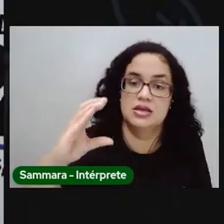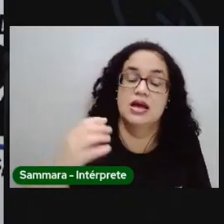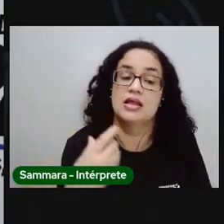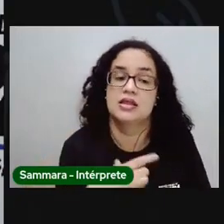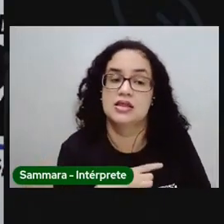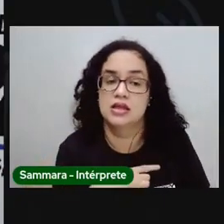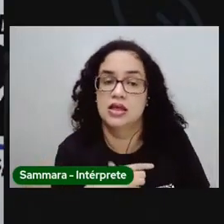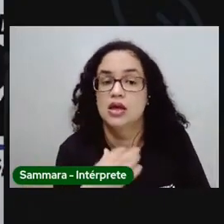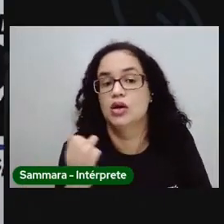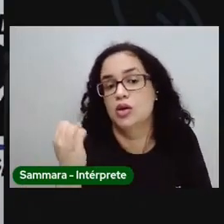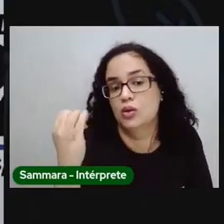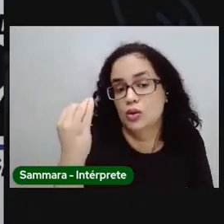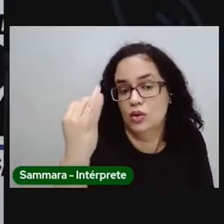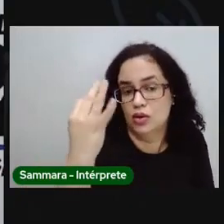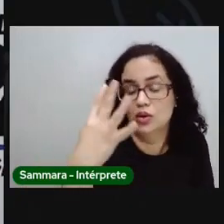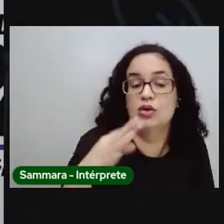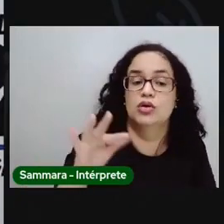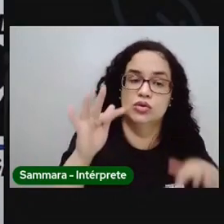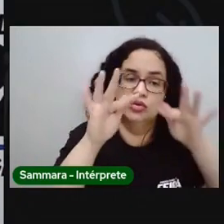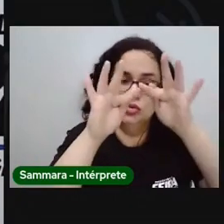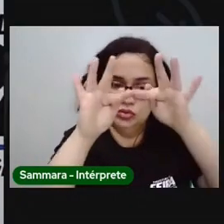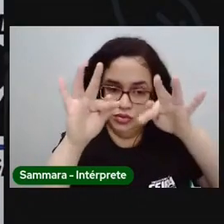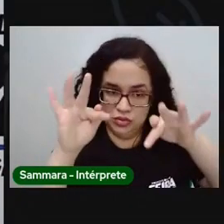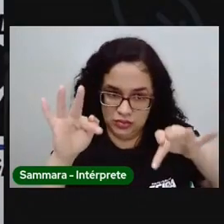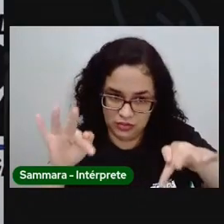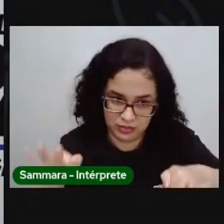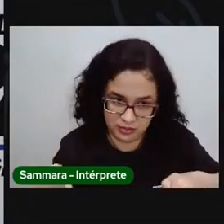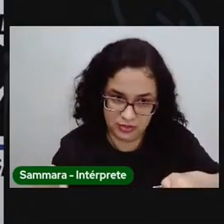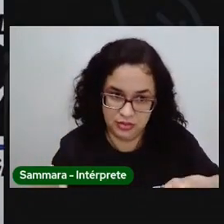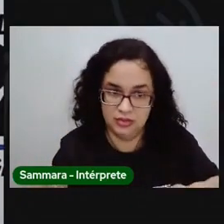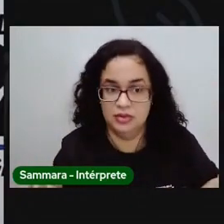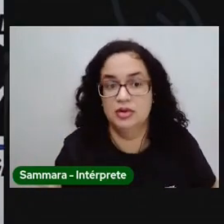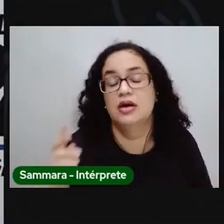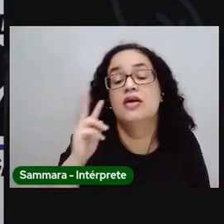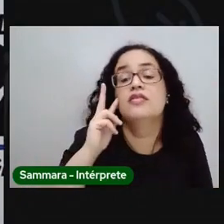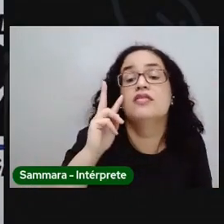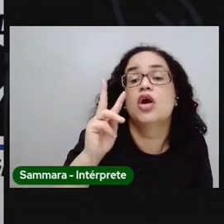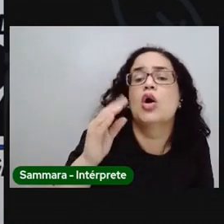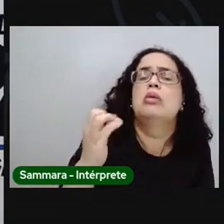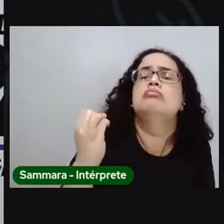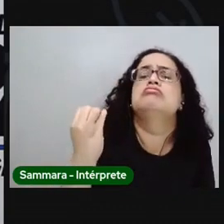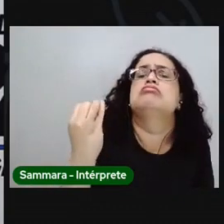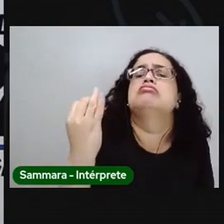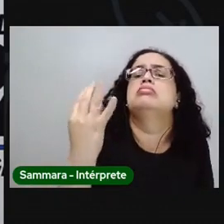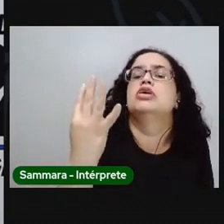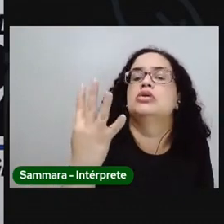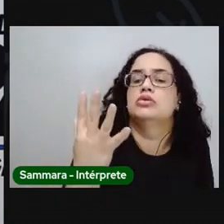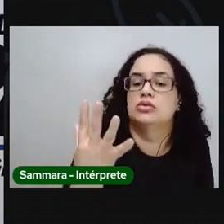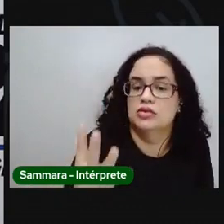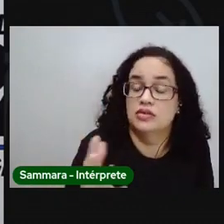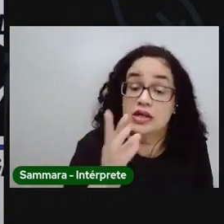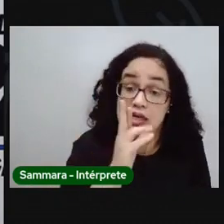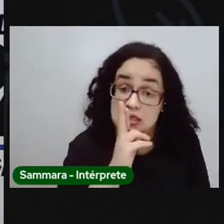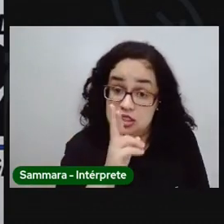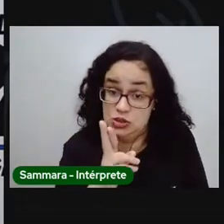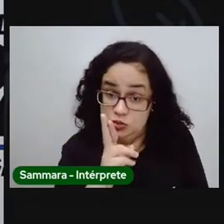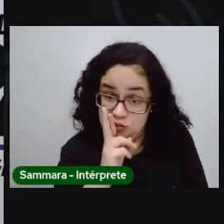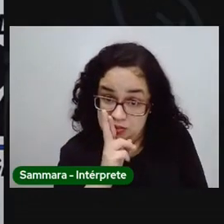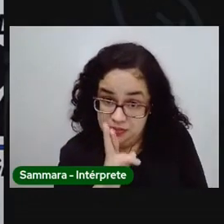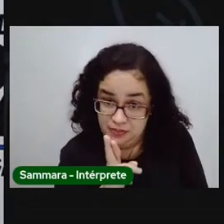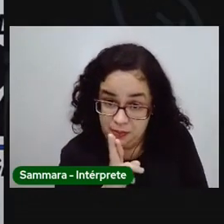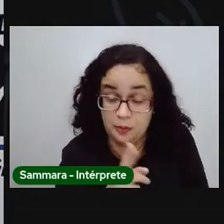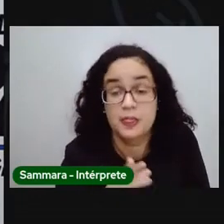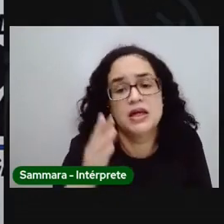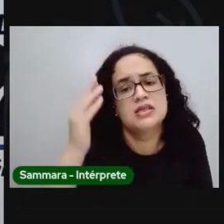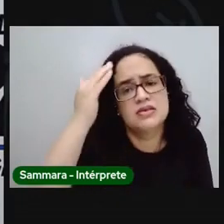pontuação. No final tem o resultado do teste, vocês vão ver a pontuação de vocês e vão ver o resultado. Se vocês